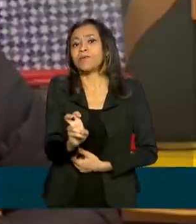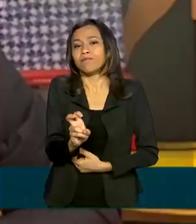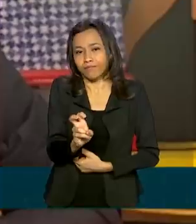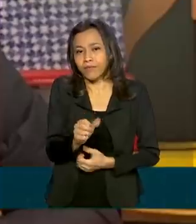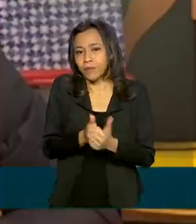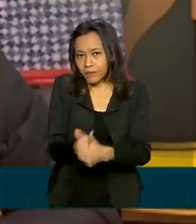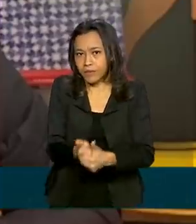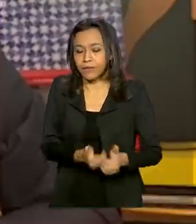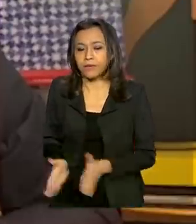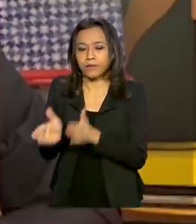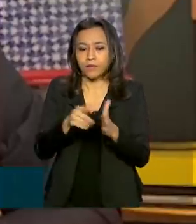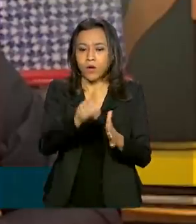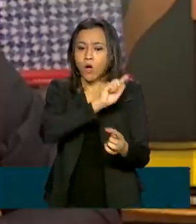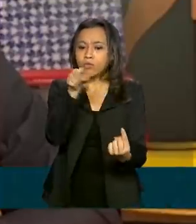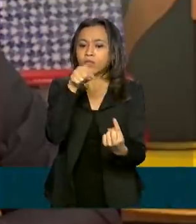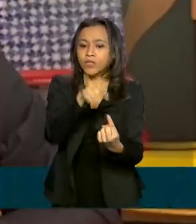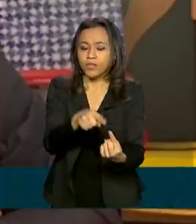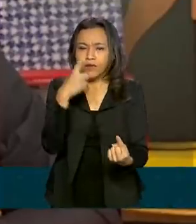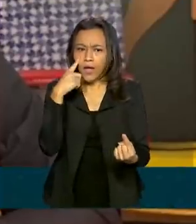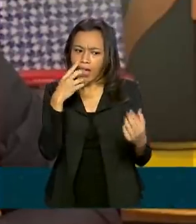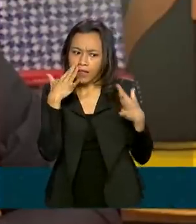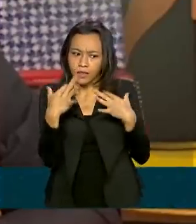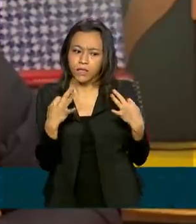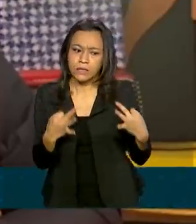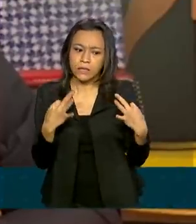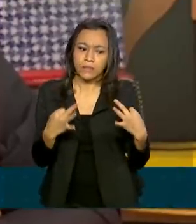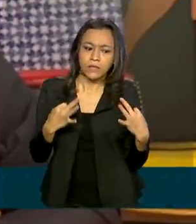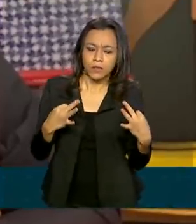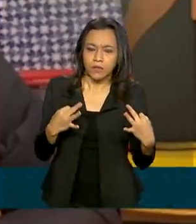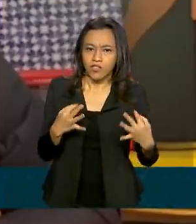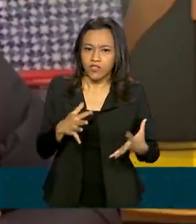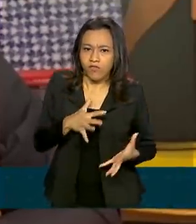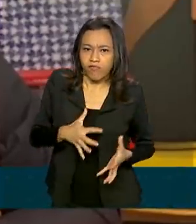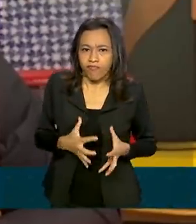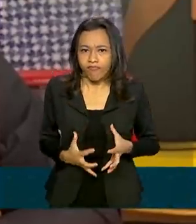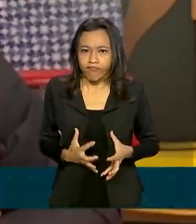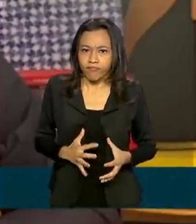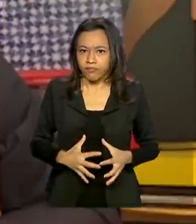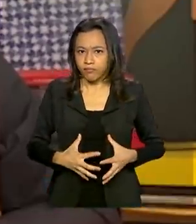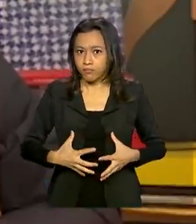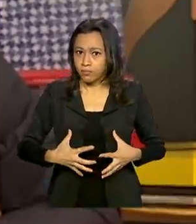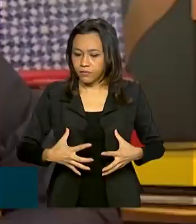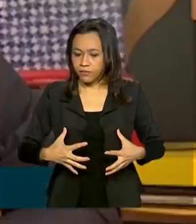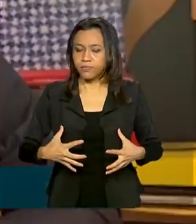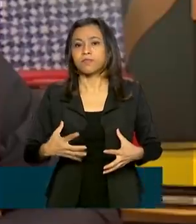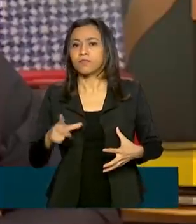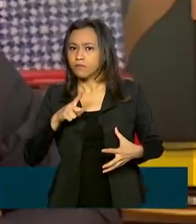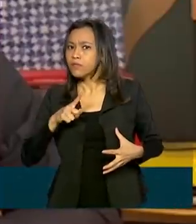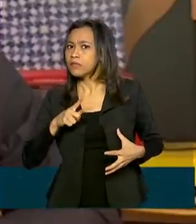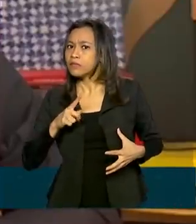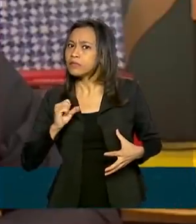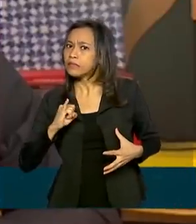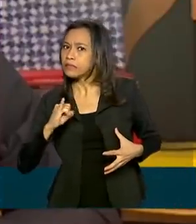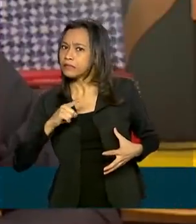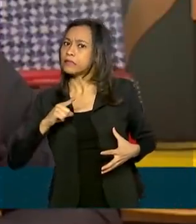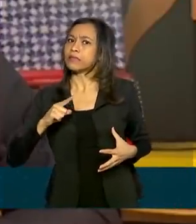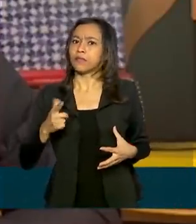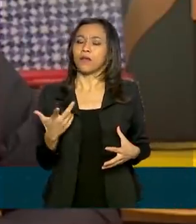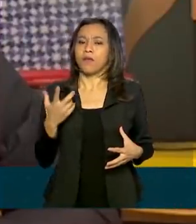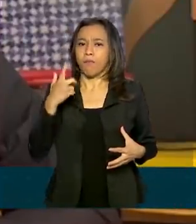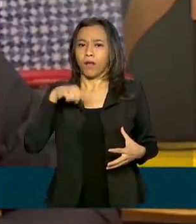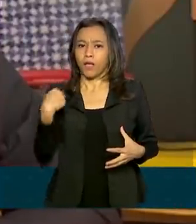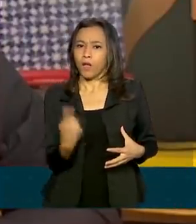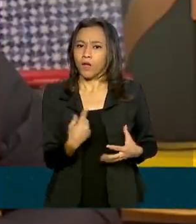é estar atento a qualquer alteração no crescimento e neurodesenvolvimento dessas crianças, para que a gente possa